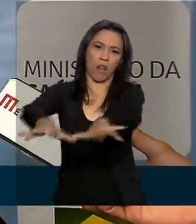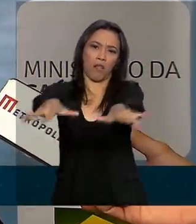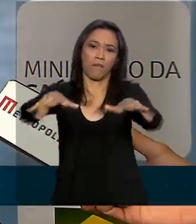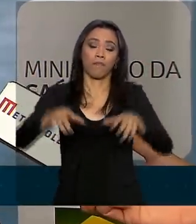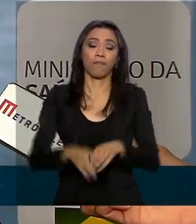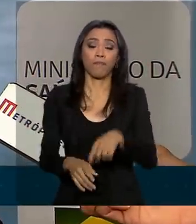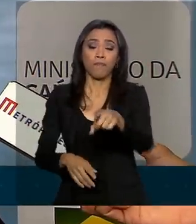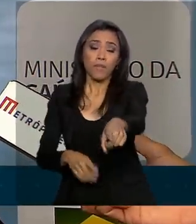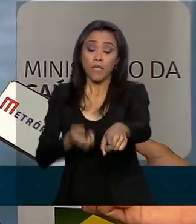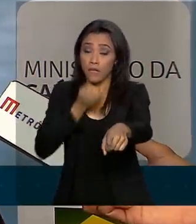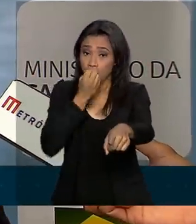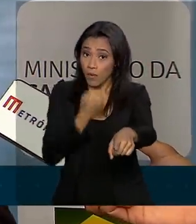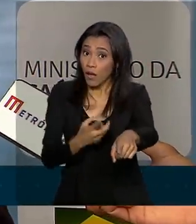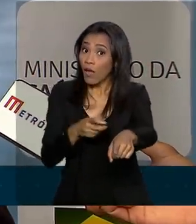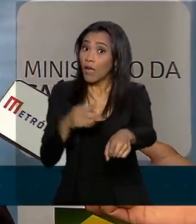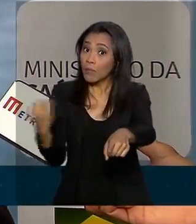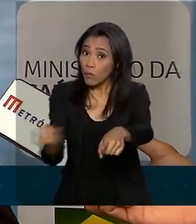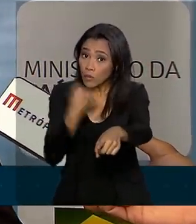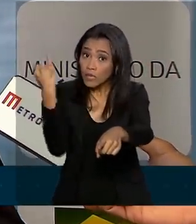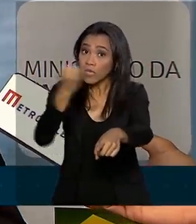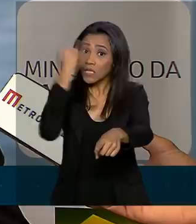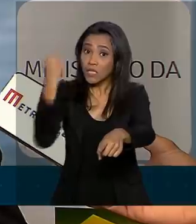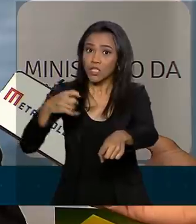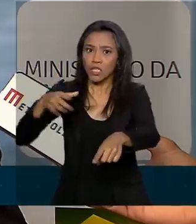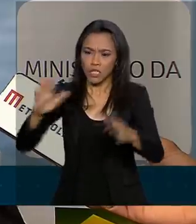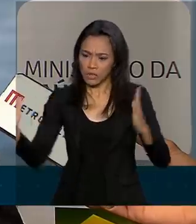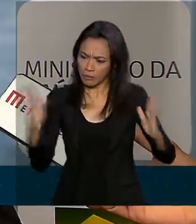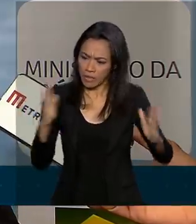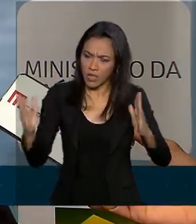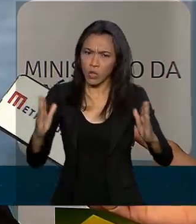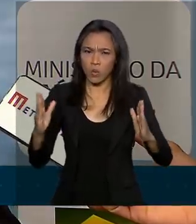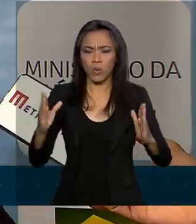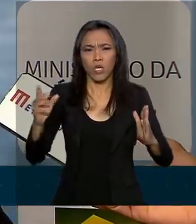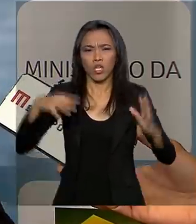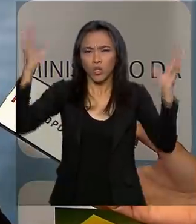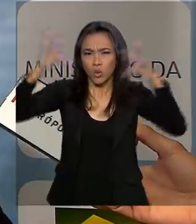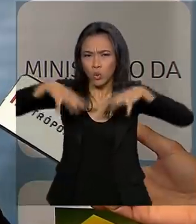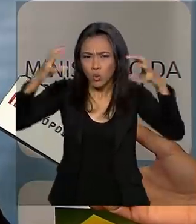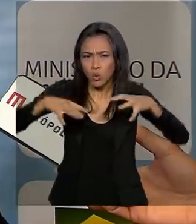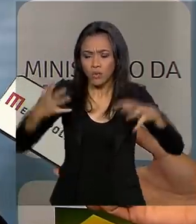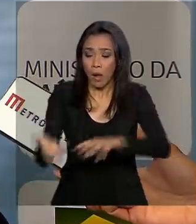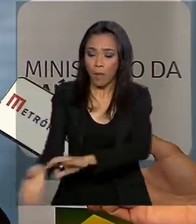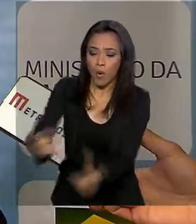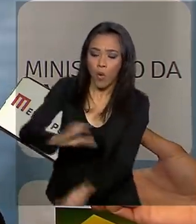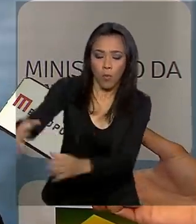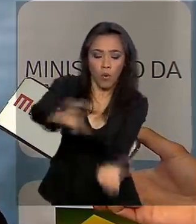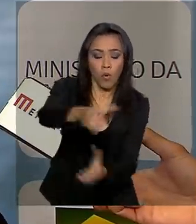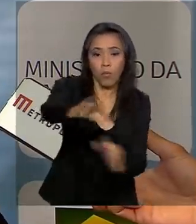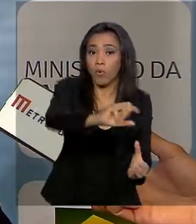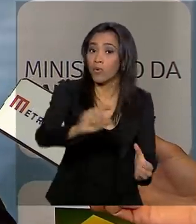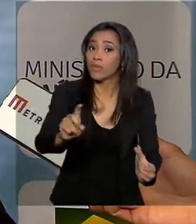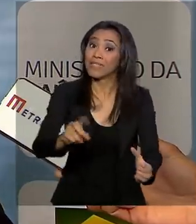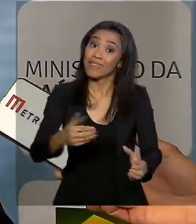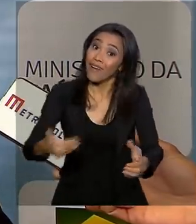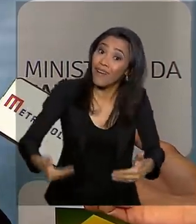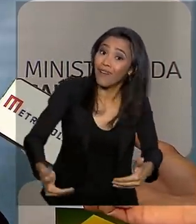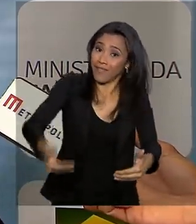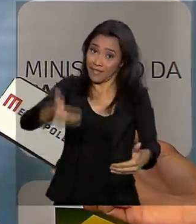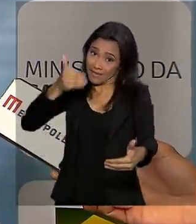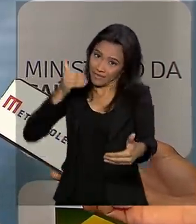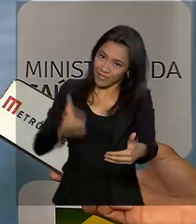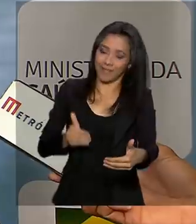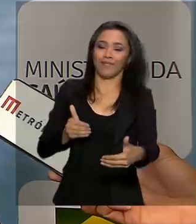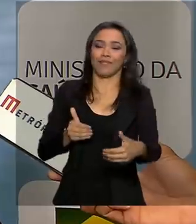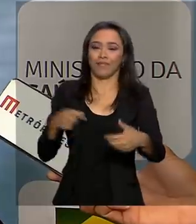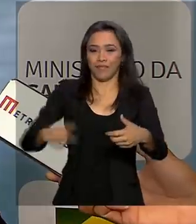mutirões durante a epidemia. Lógico, precisa, precisa. Mas se tivesse feito no cedo, com certeza